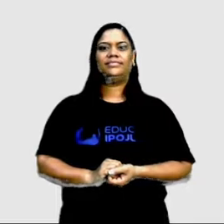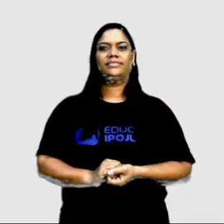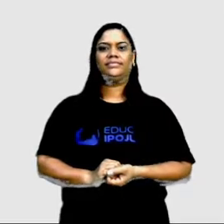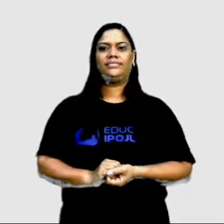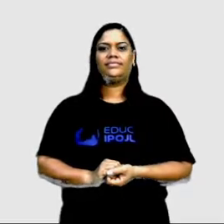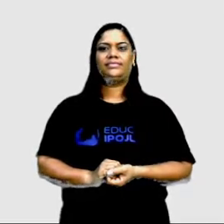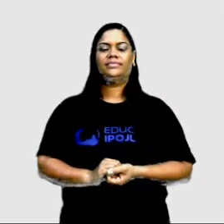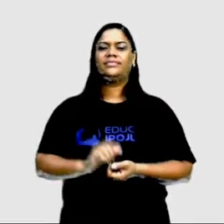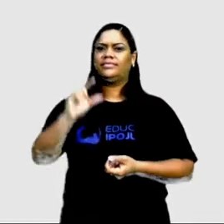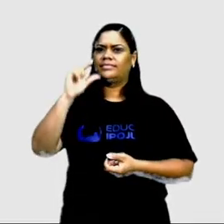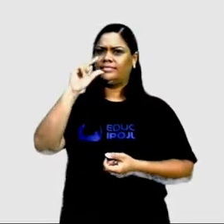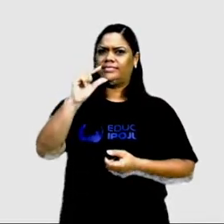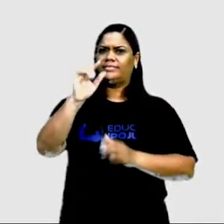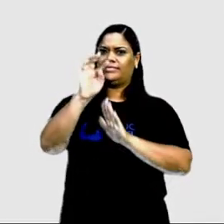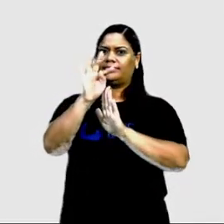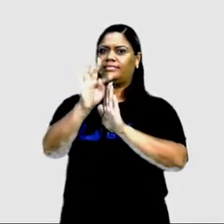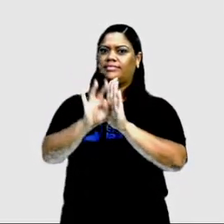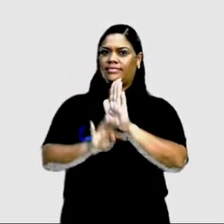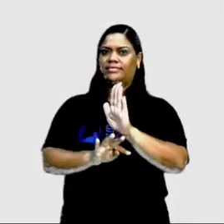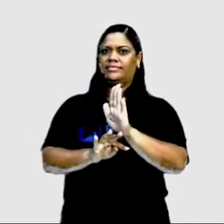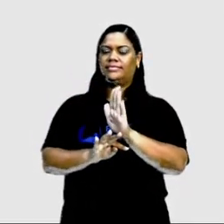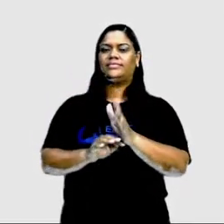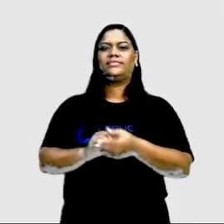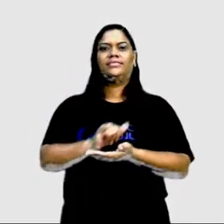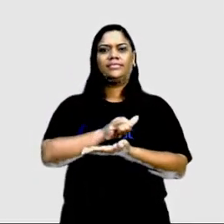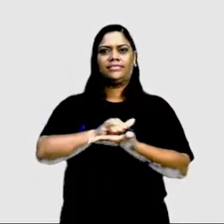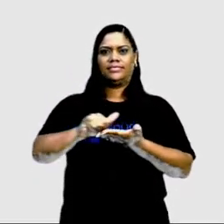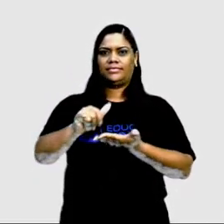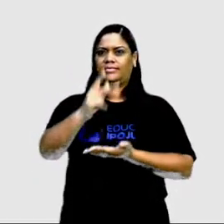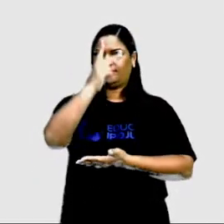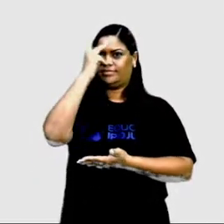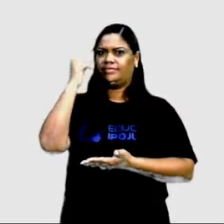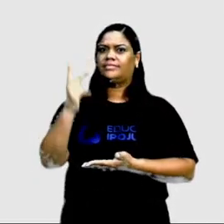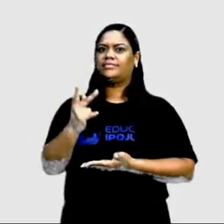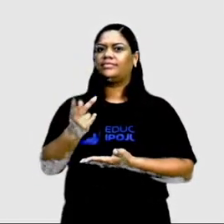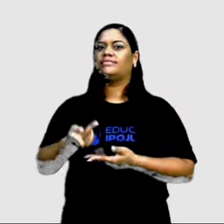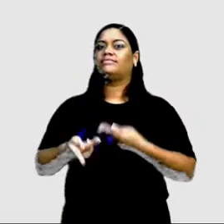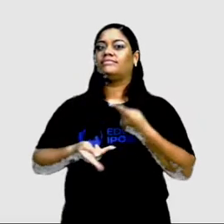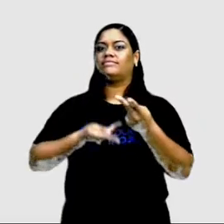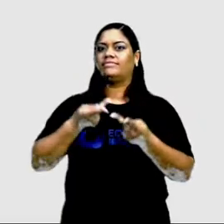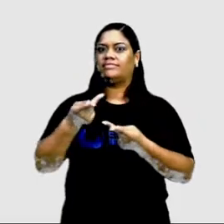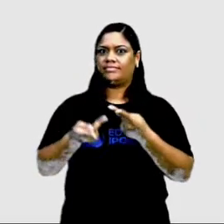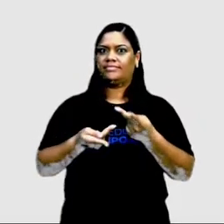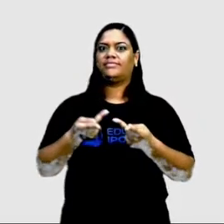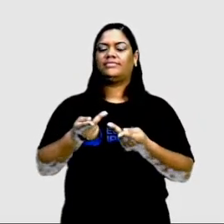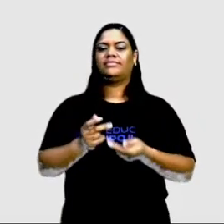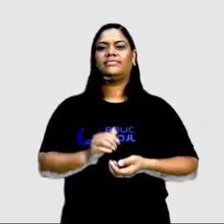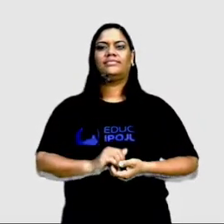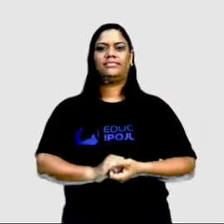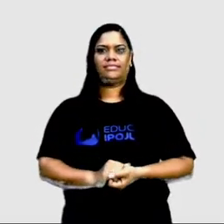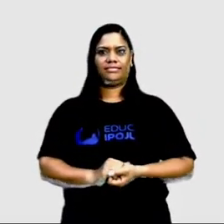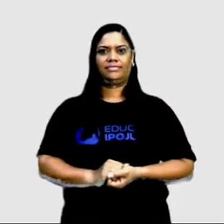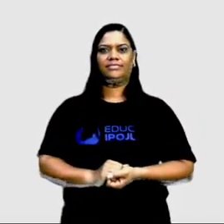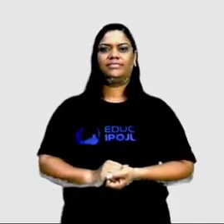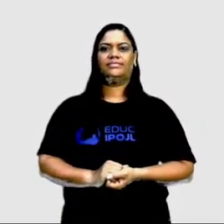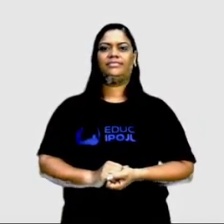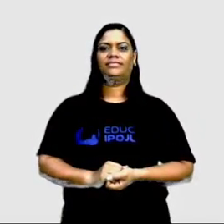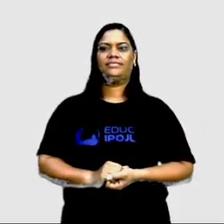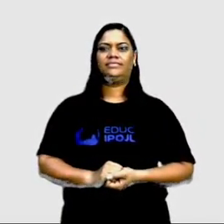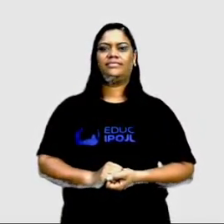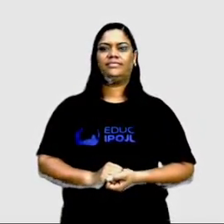E o corpo do texto, que é justamente aquela mensagem de persuasão que é a intenção do texto.